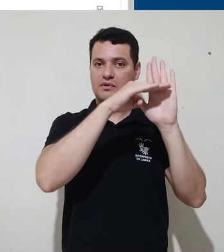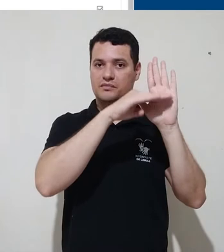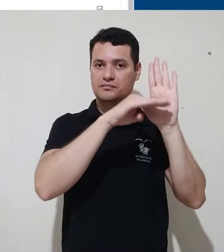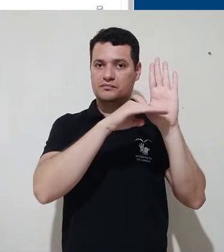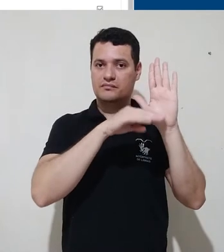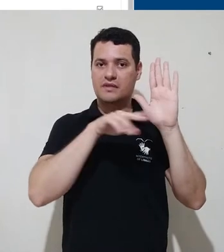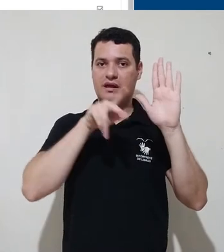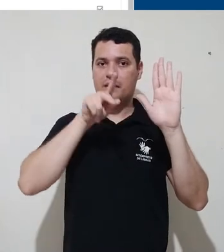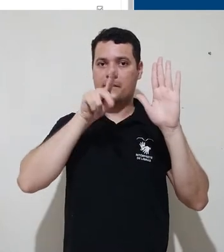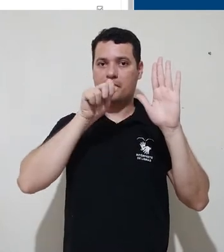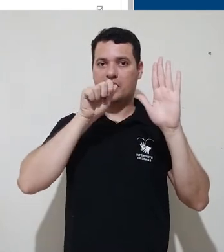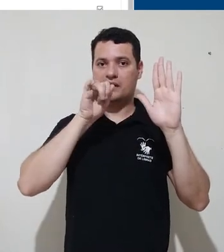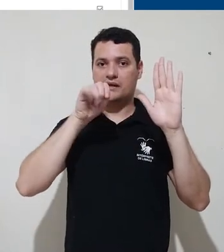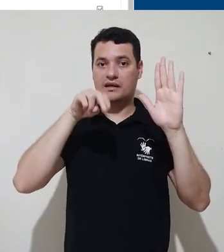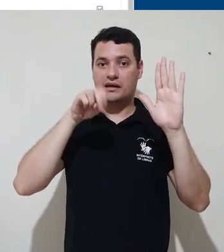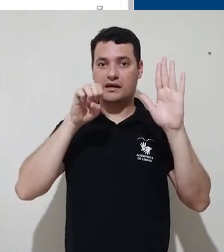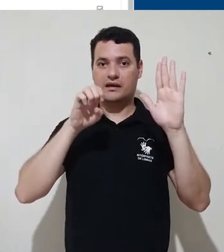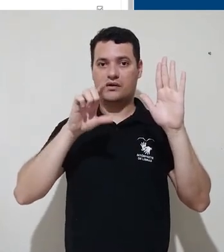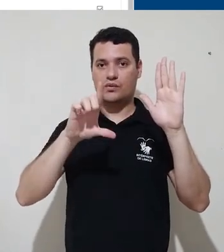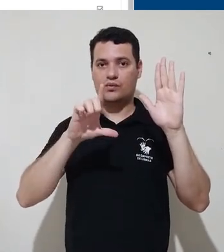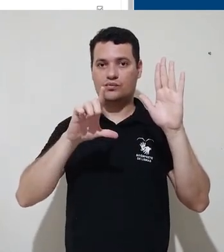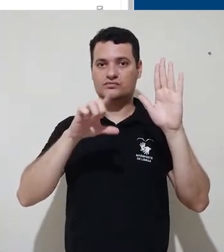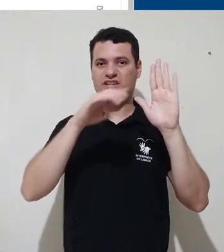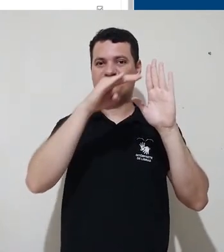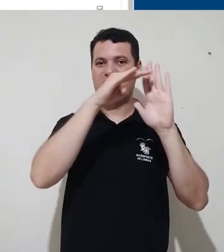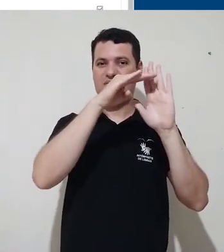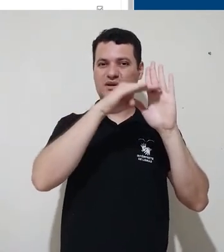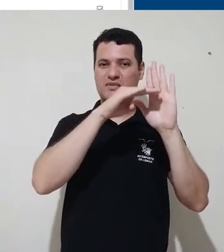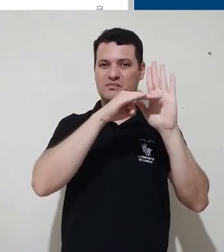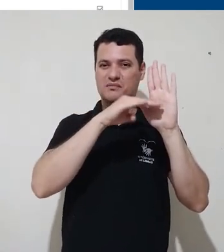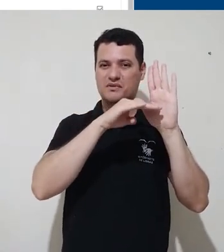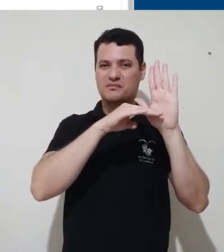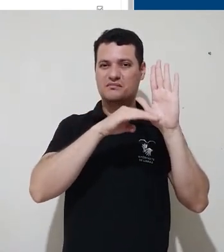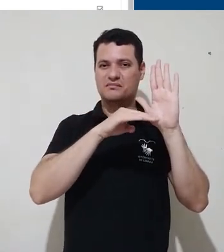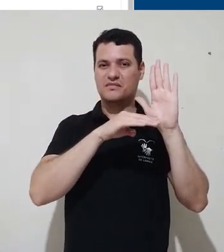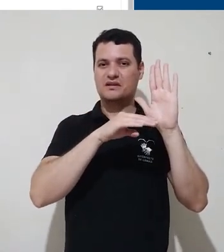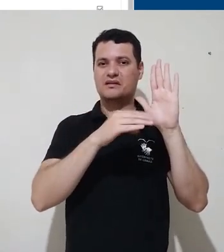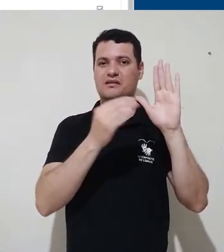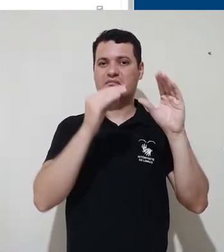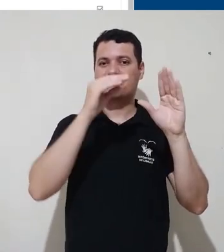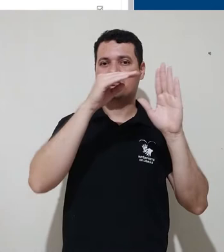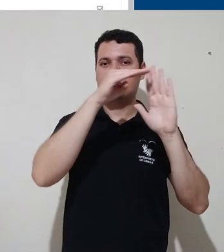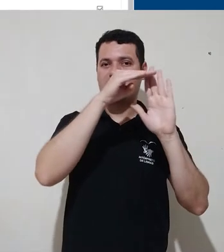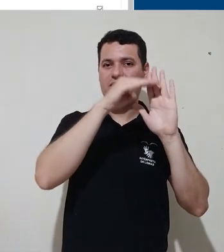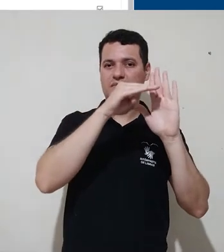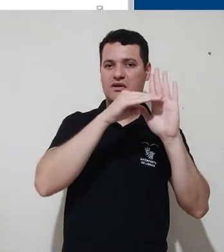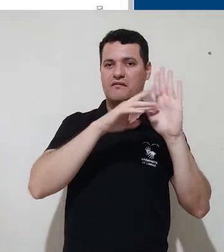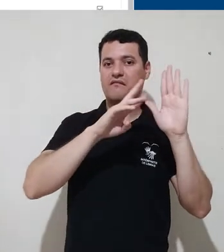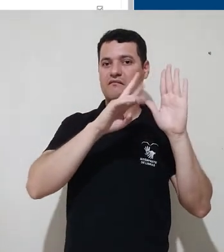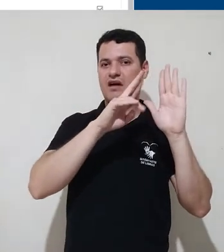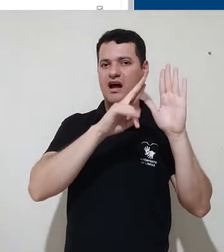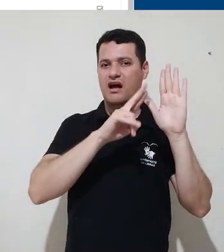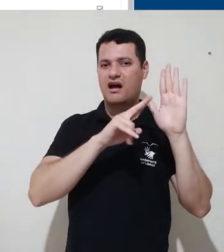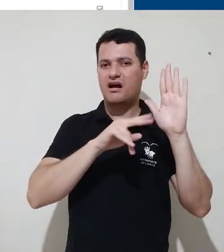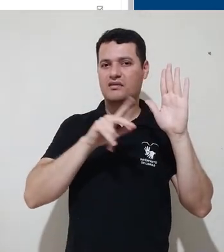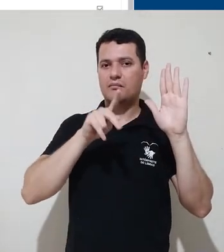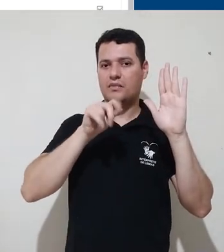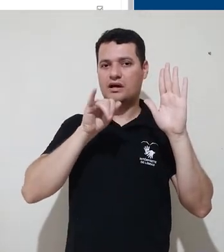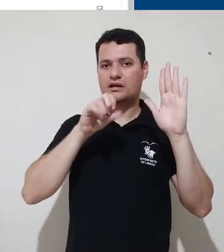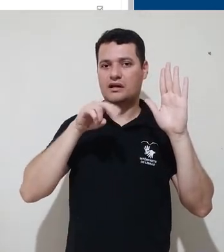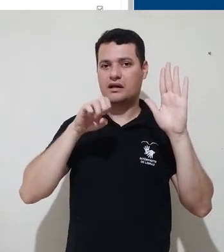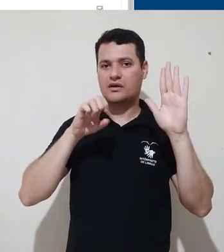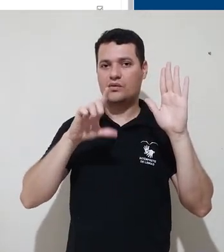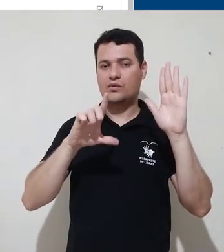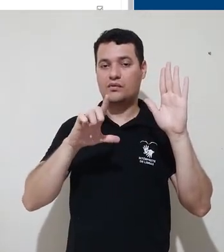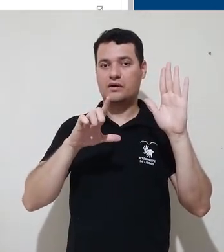navegação com recursos de navegação, bem como outros painéis, dependendo do seu nível de